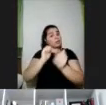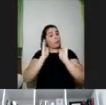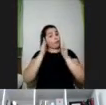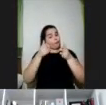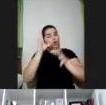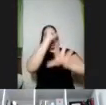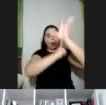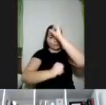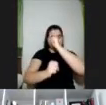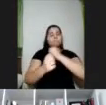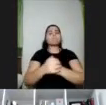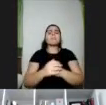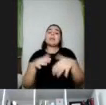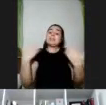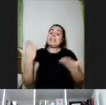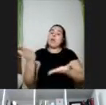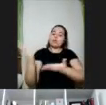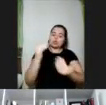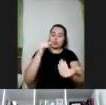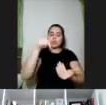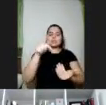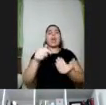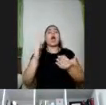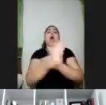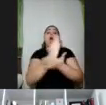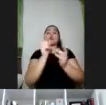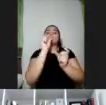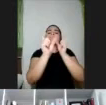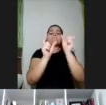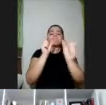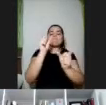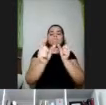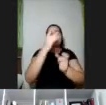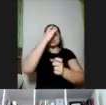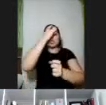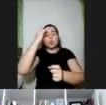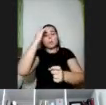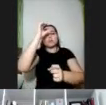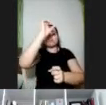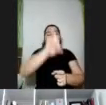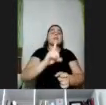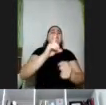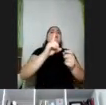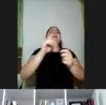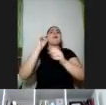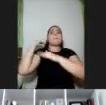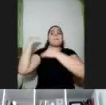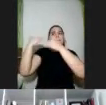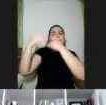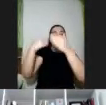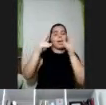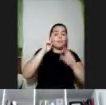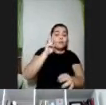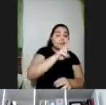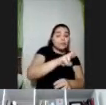E aí eu trouxe aqui algumas nomenclaturas de como as pessoas com deficiência ao longo da história foram sendo vistas por essas